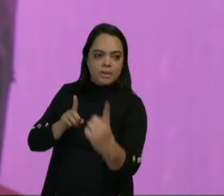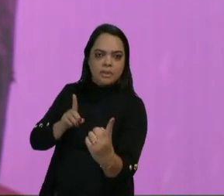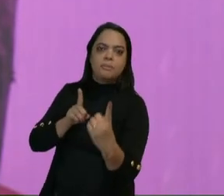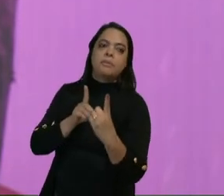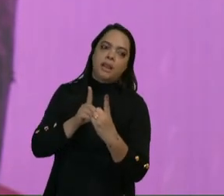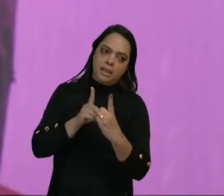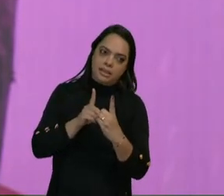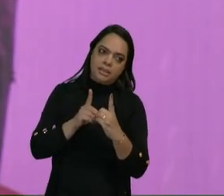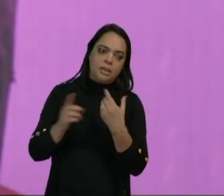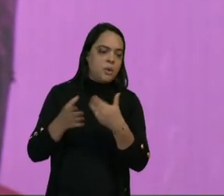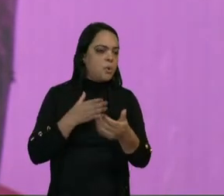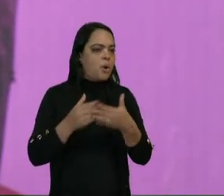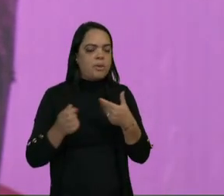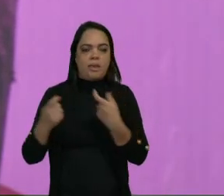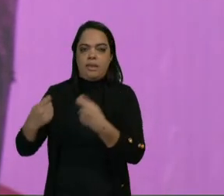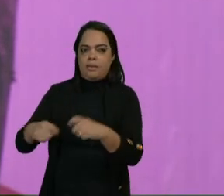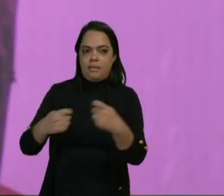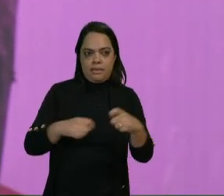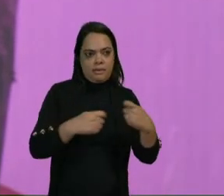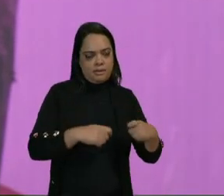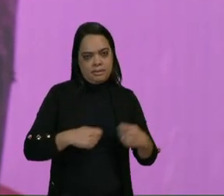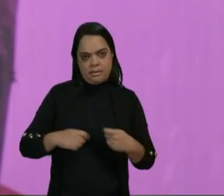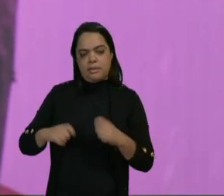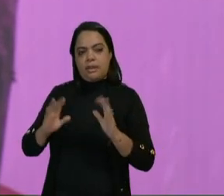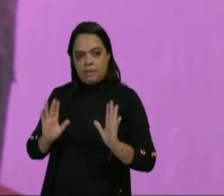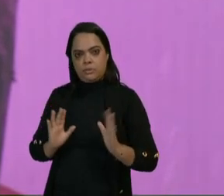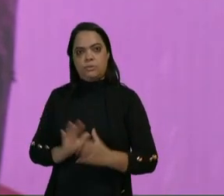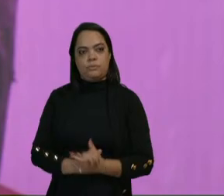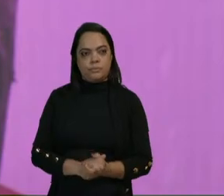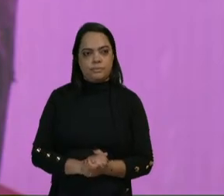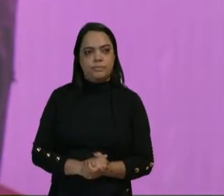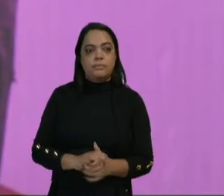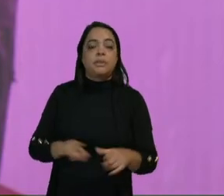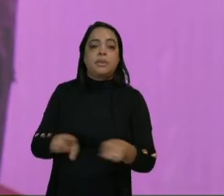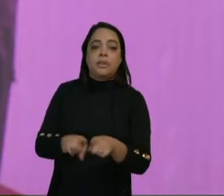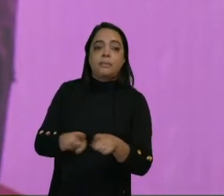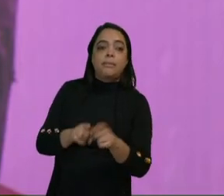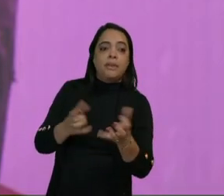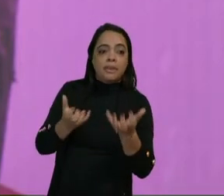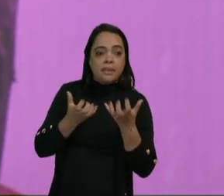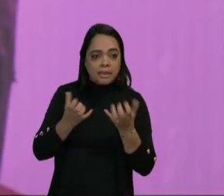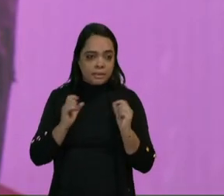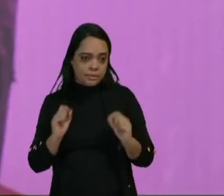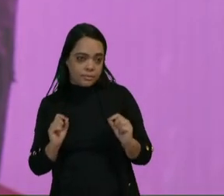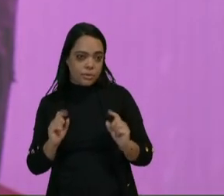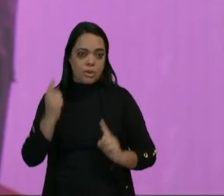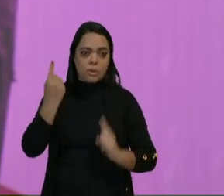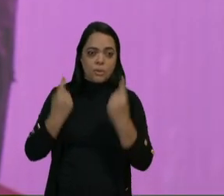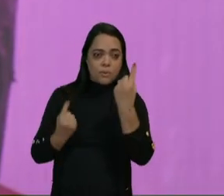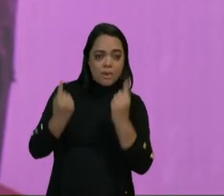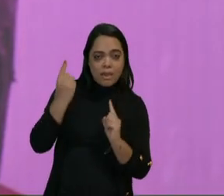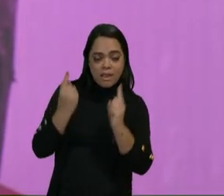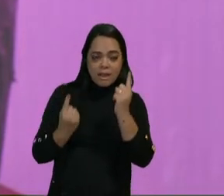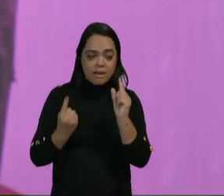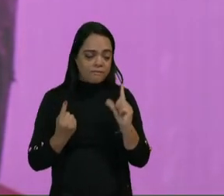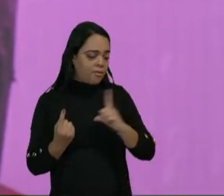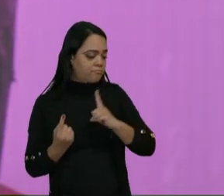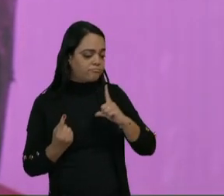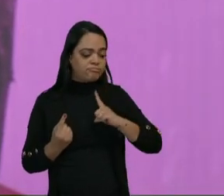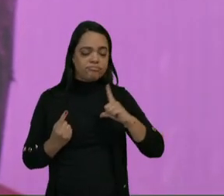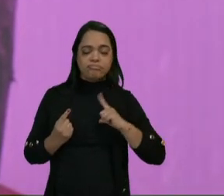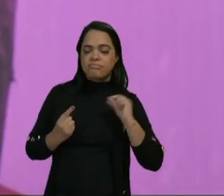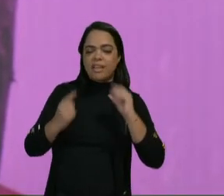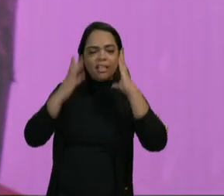qualquer necessidade. E queremos que esse carnaval transcorra com a